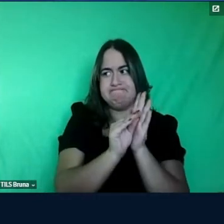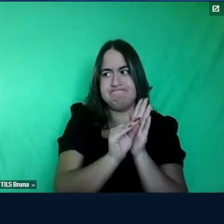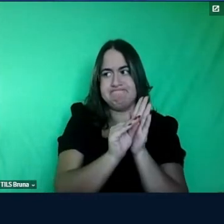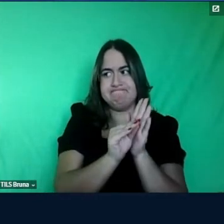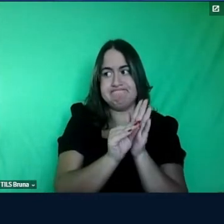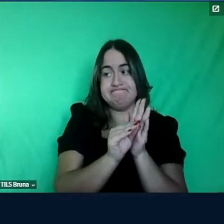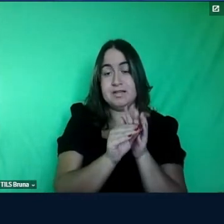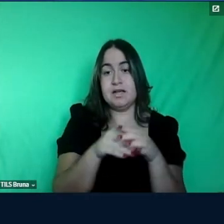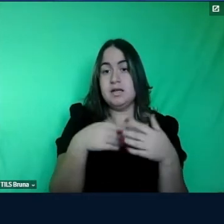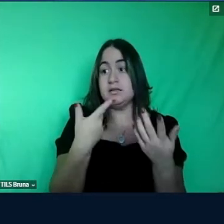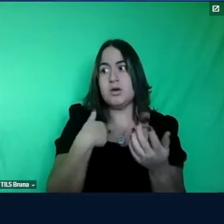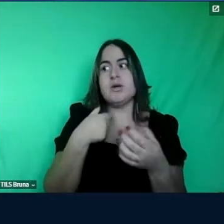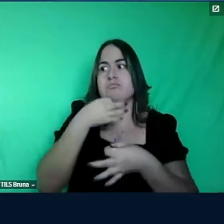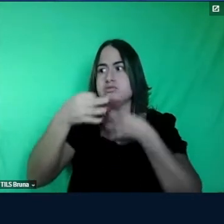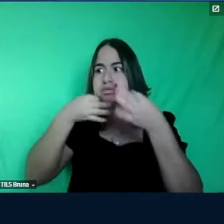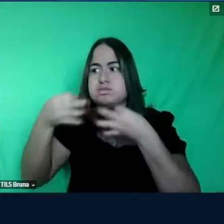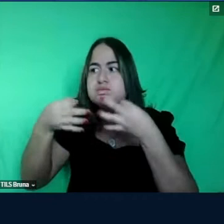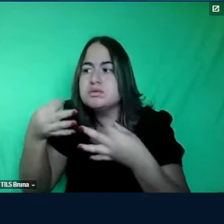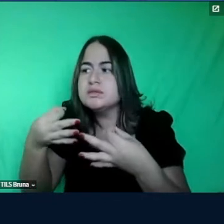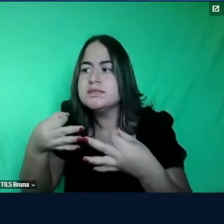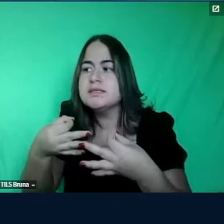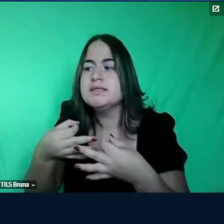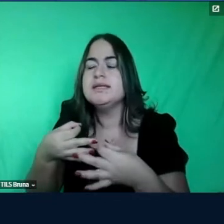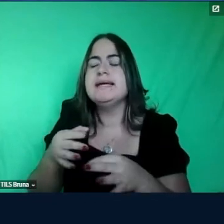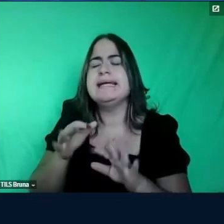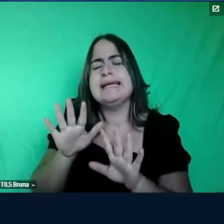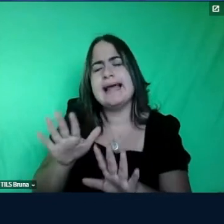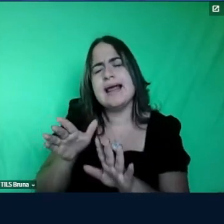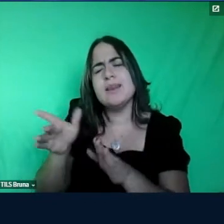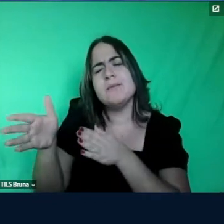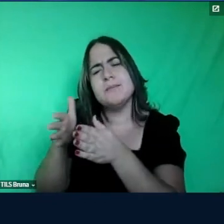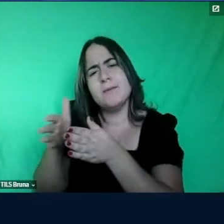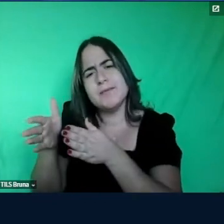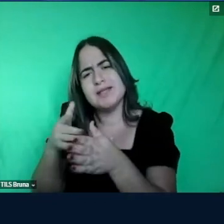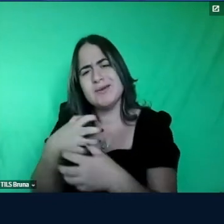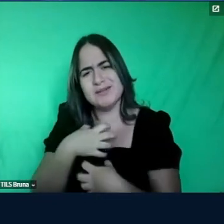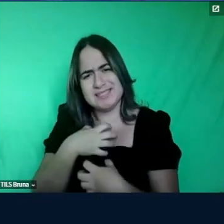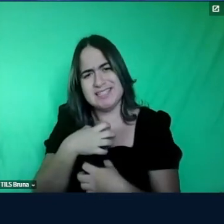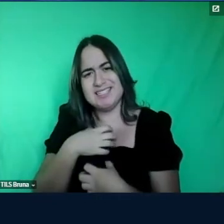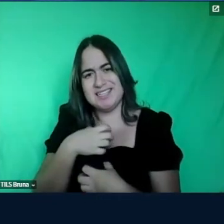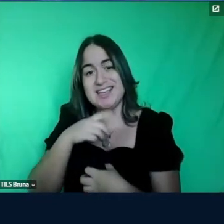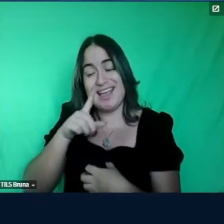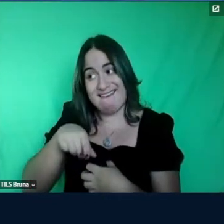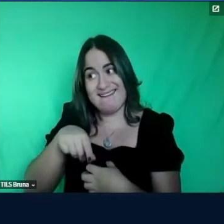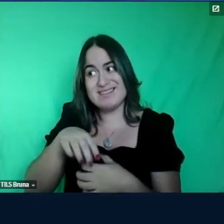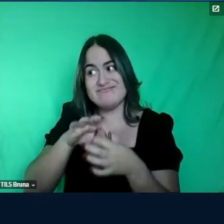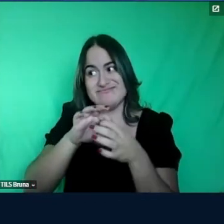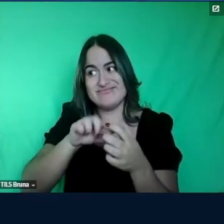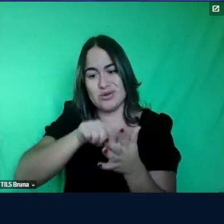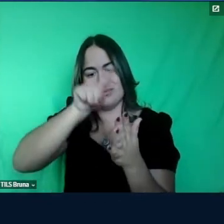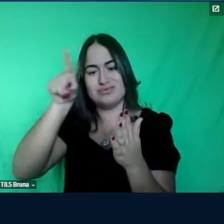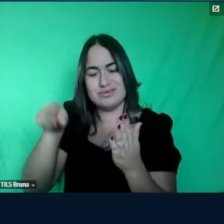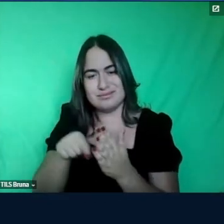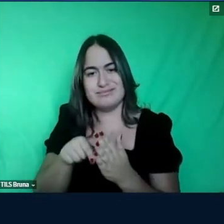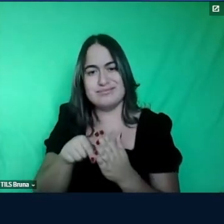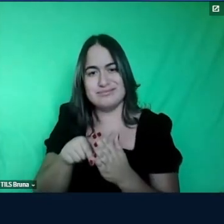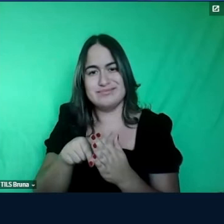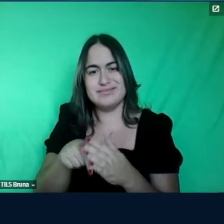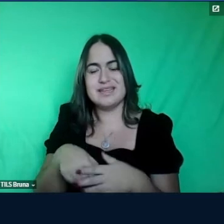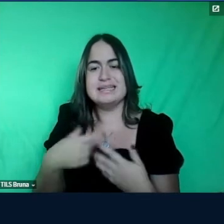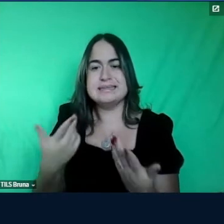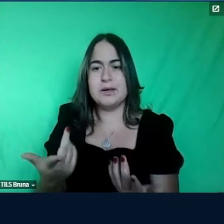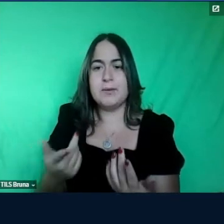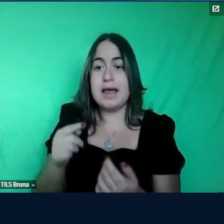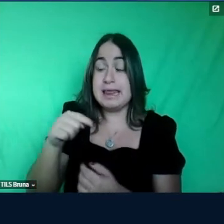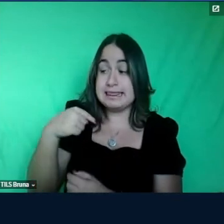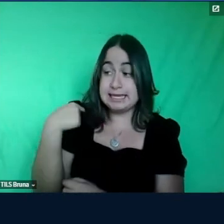muito pitaco e ela nesse momento eu senti que era um ciclo aí depois do